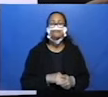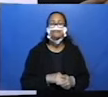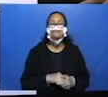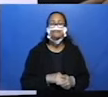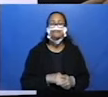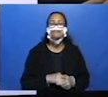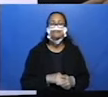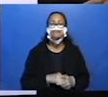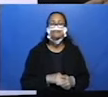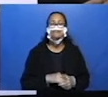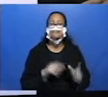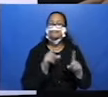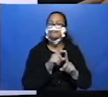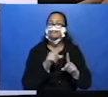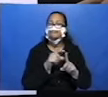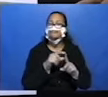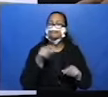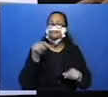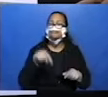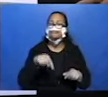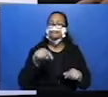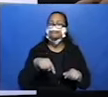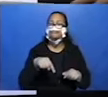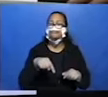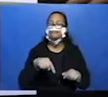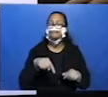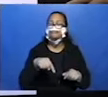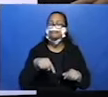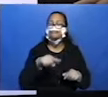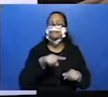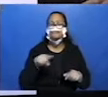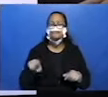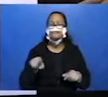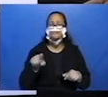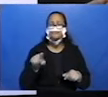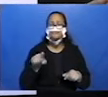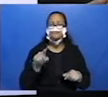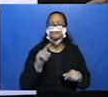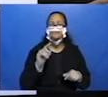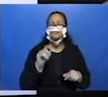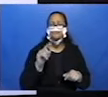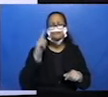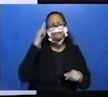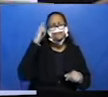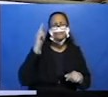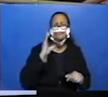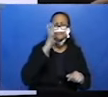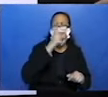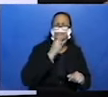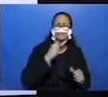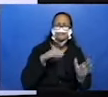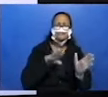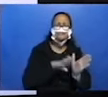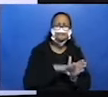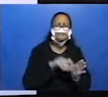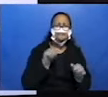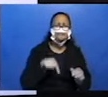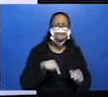A palavra aqui, ó. Você acha bonito chegar aqui? Quer dizer, qual é o lugar? Aqui.